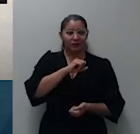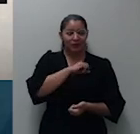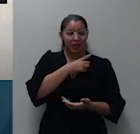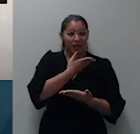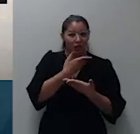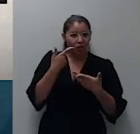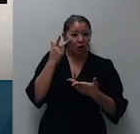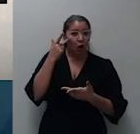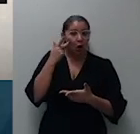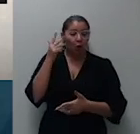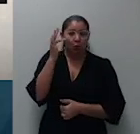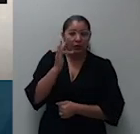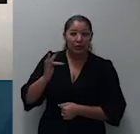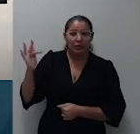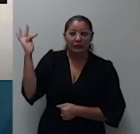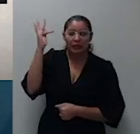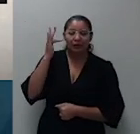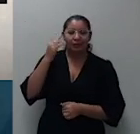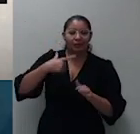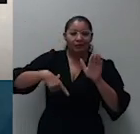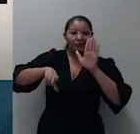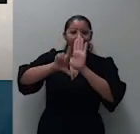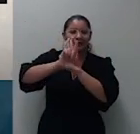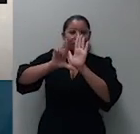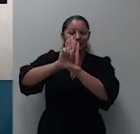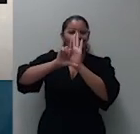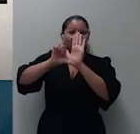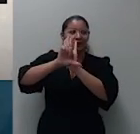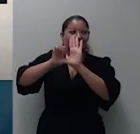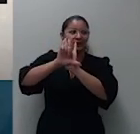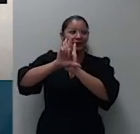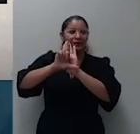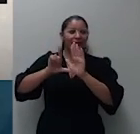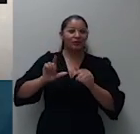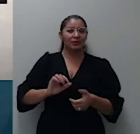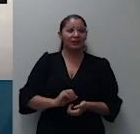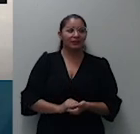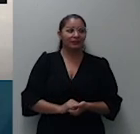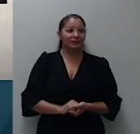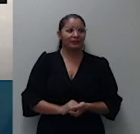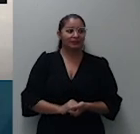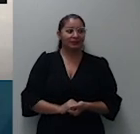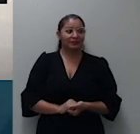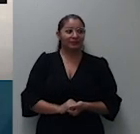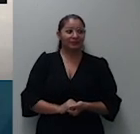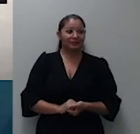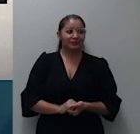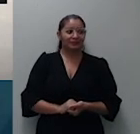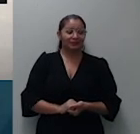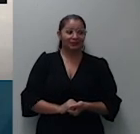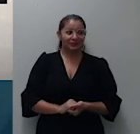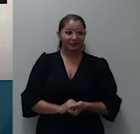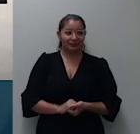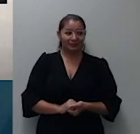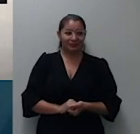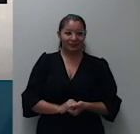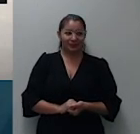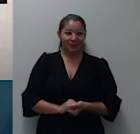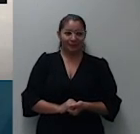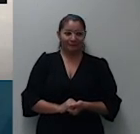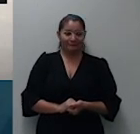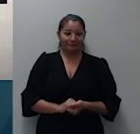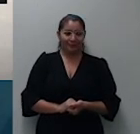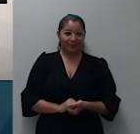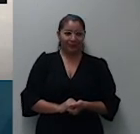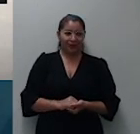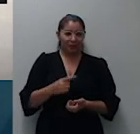artigo 2 da lei 8.906 o advogado é indispensável à administração da justiça na oportunidade é prudente mencionar